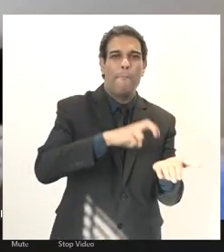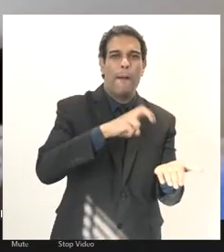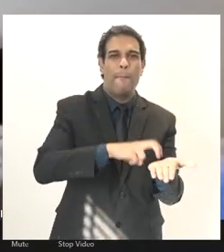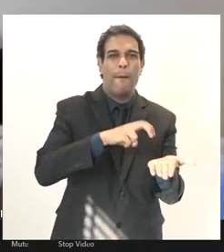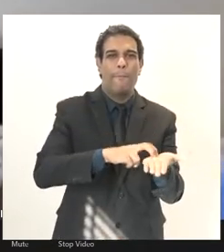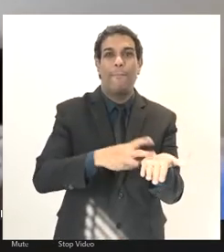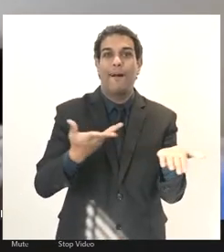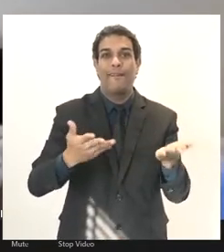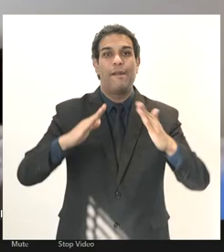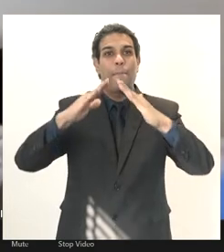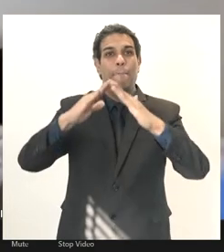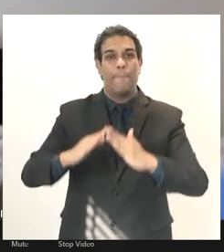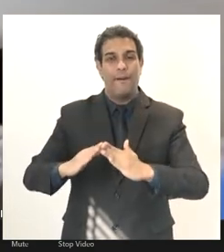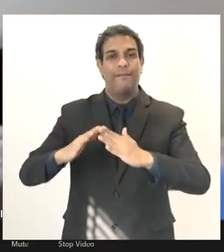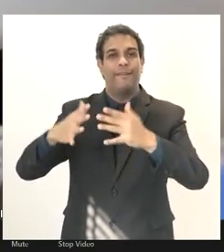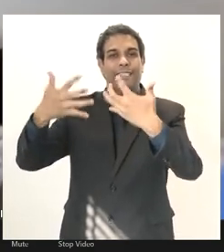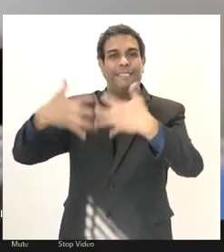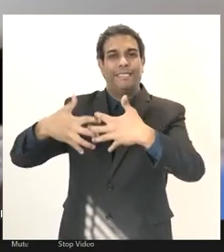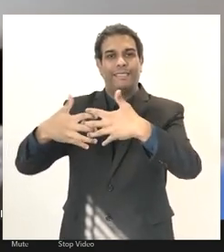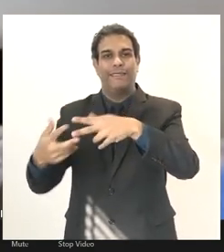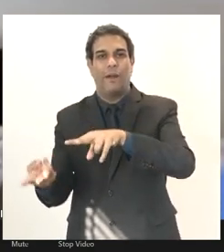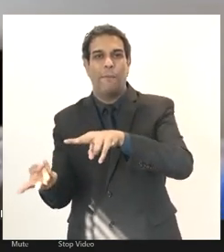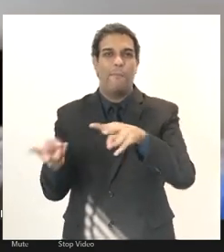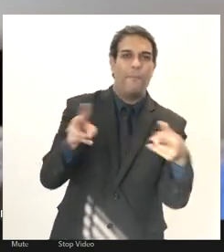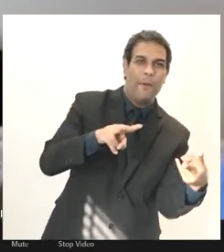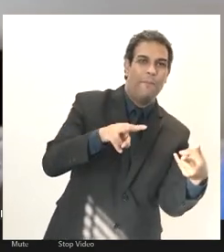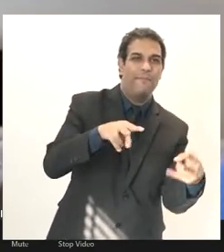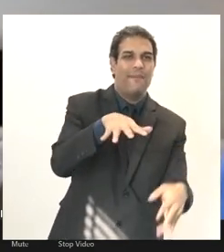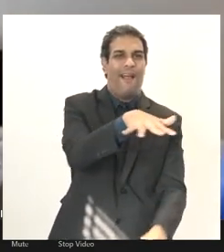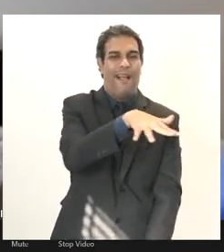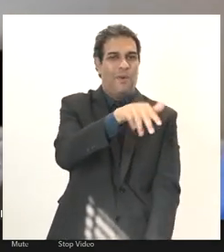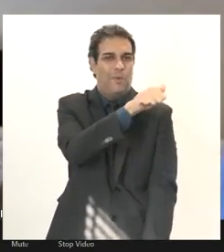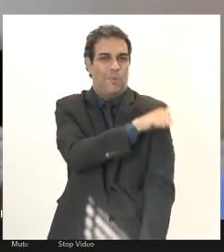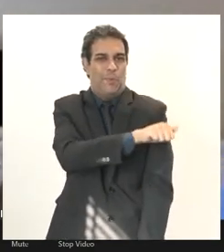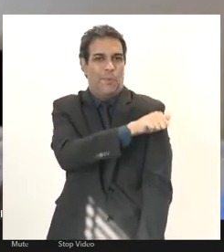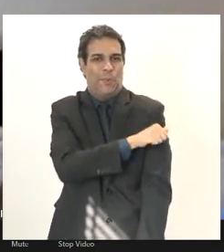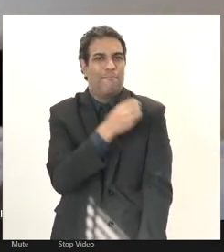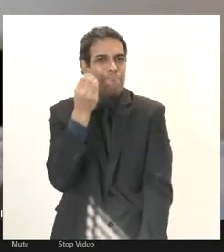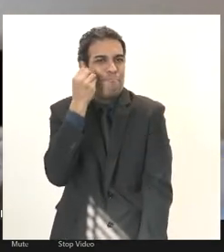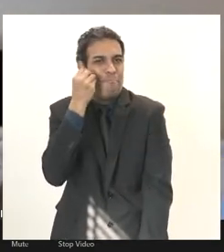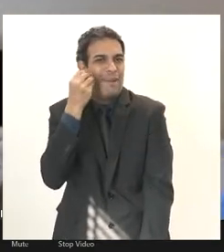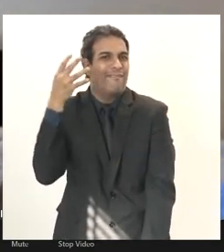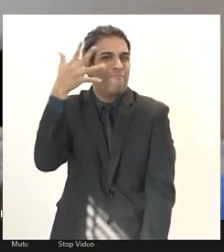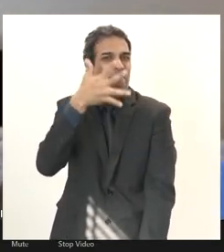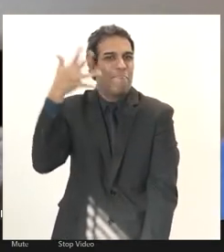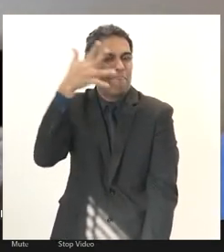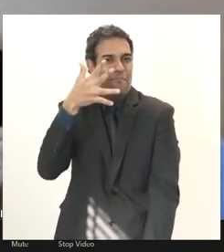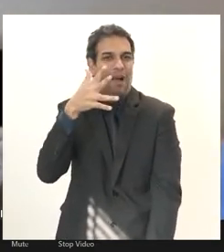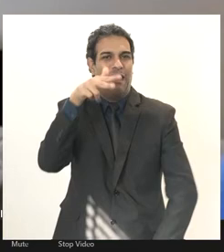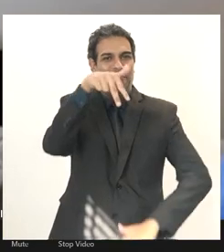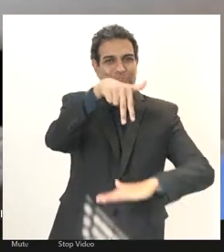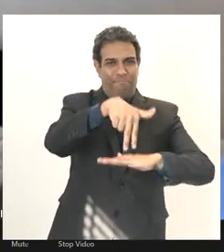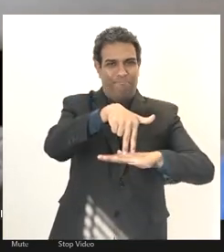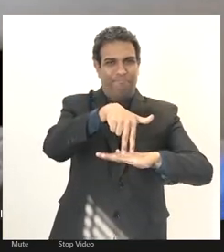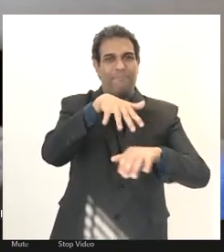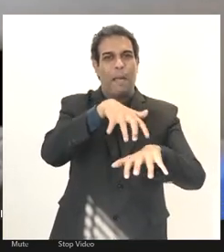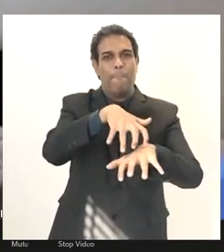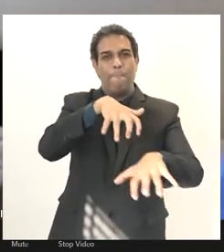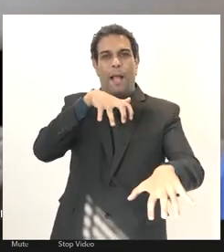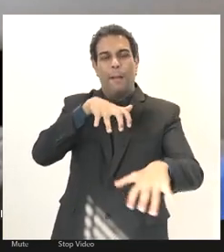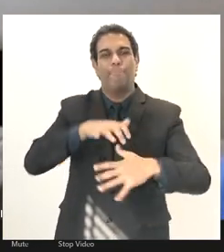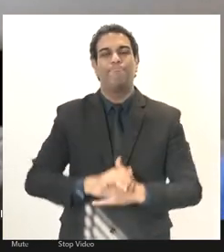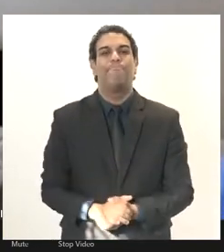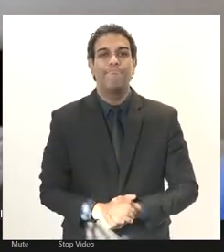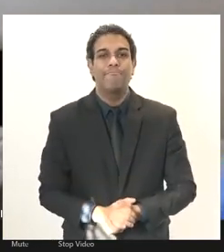Teresópolis entrei em deslocamento então retornei aqui rapidinho chegando ao Rio eu quero iniciar